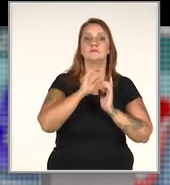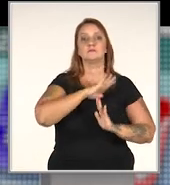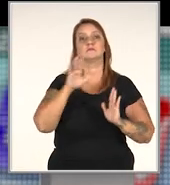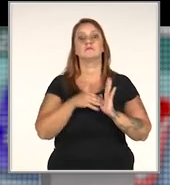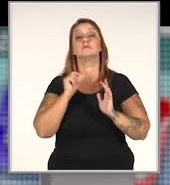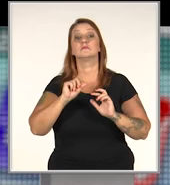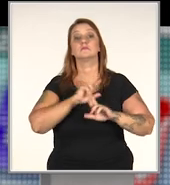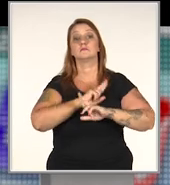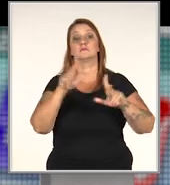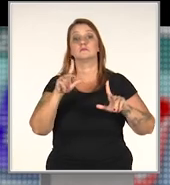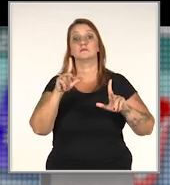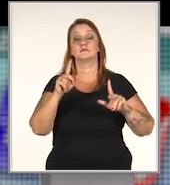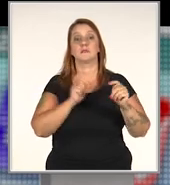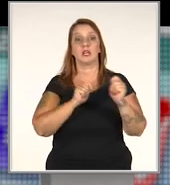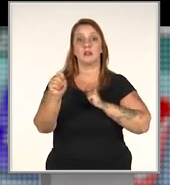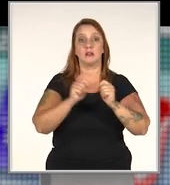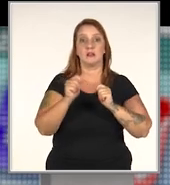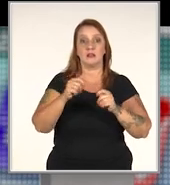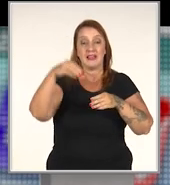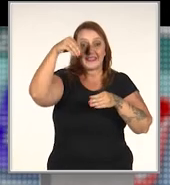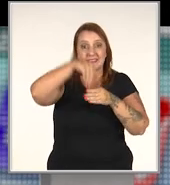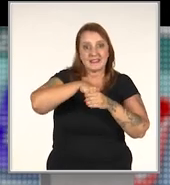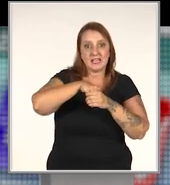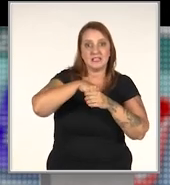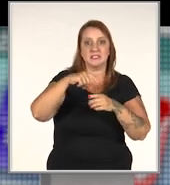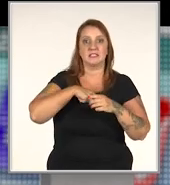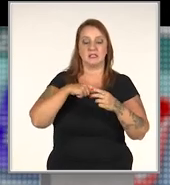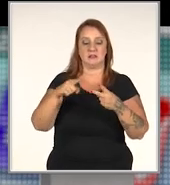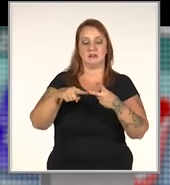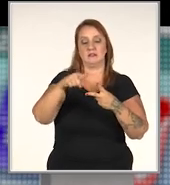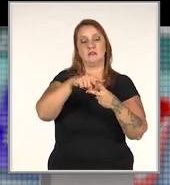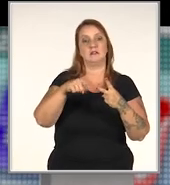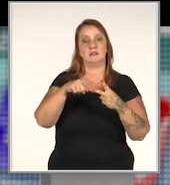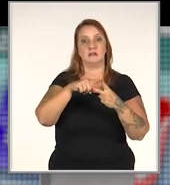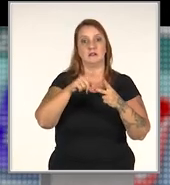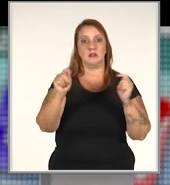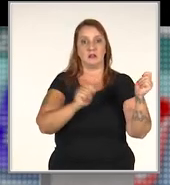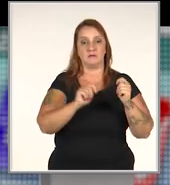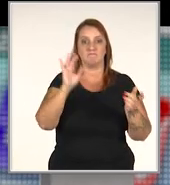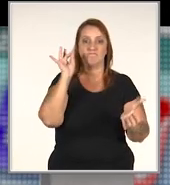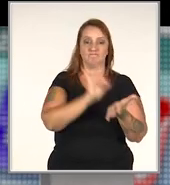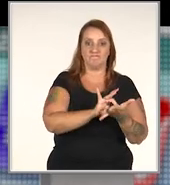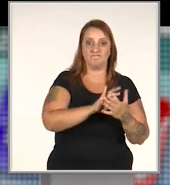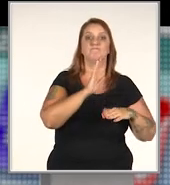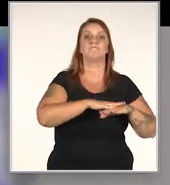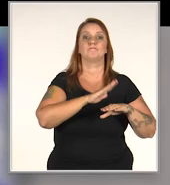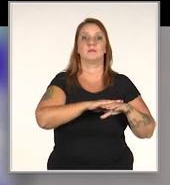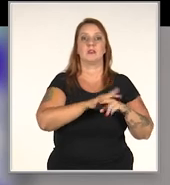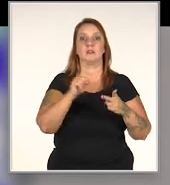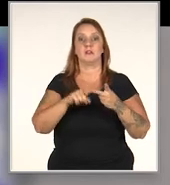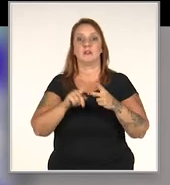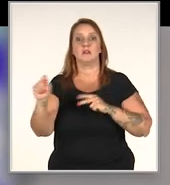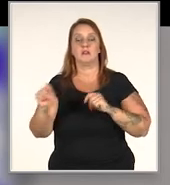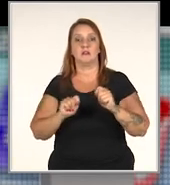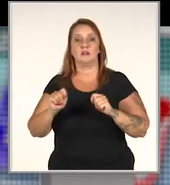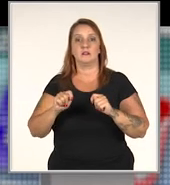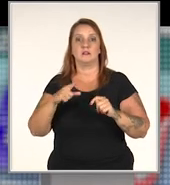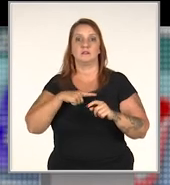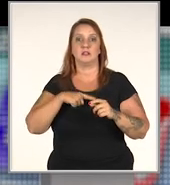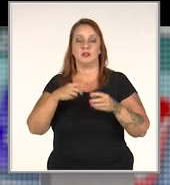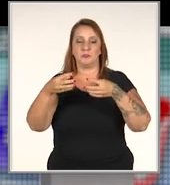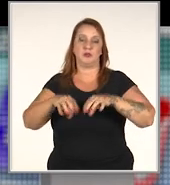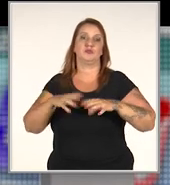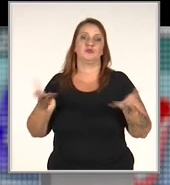a sociedade como um geral. E que é diferente de uma economia. dentro da economia ainda existem duas possibilidades. Uma economia real, efetiva, e uma